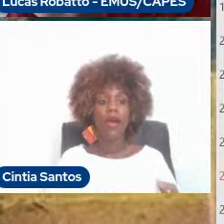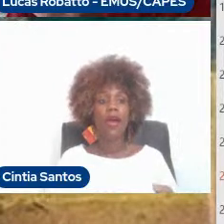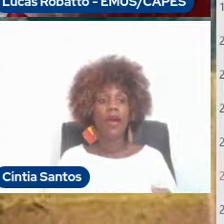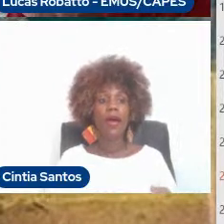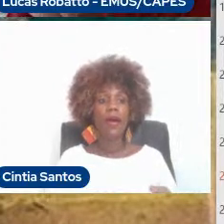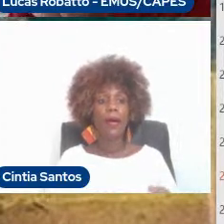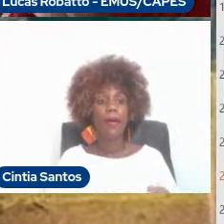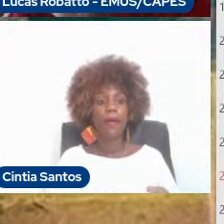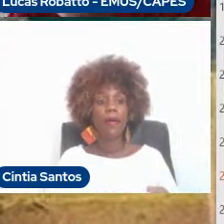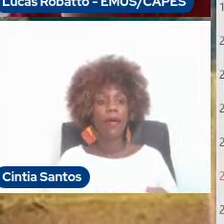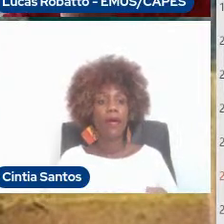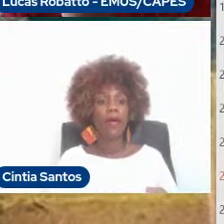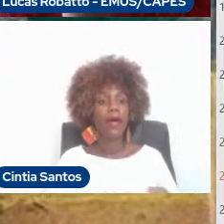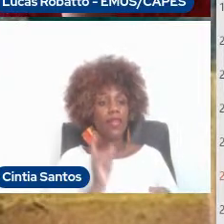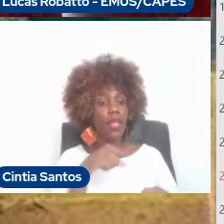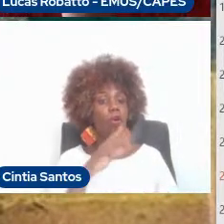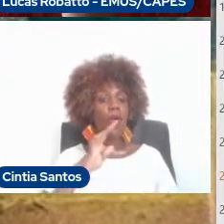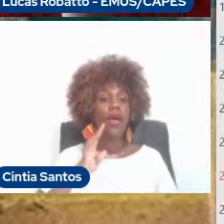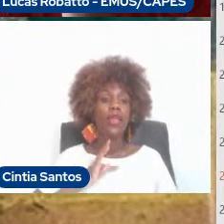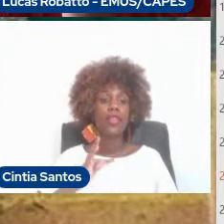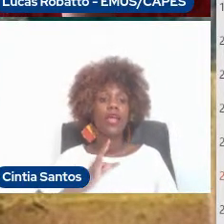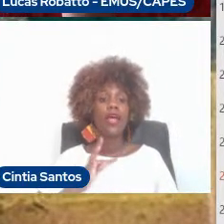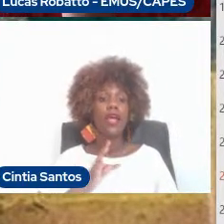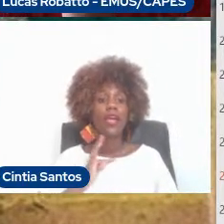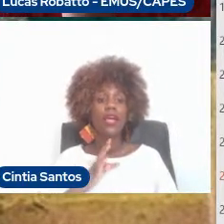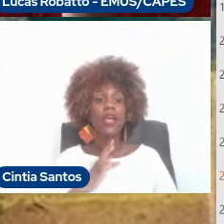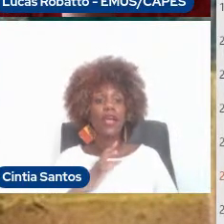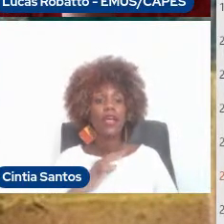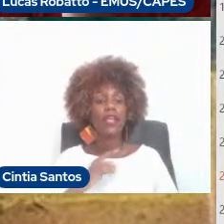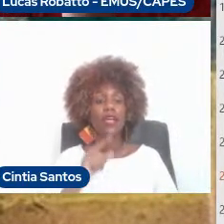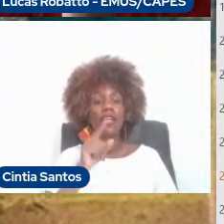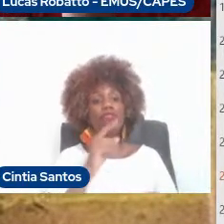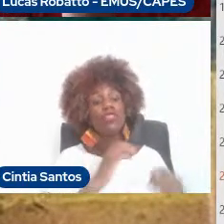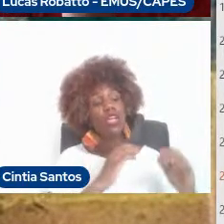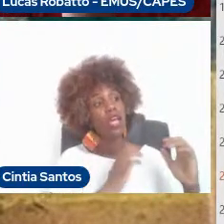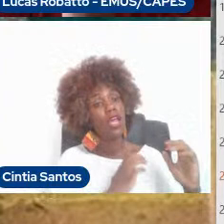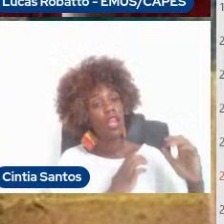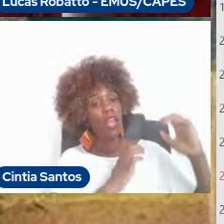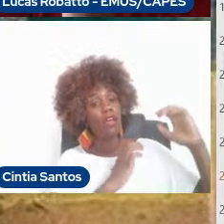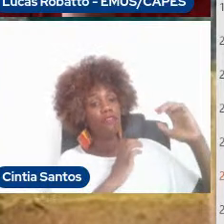existe uma técnica que recomenda que você levante